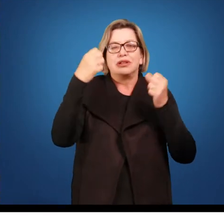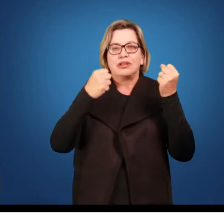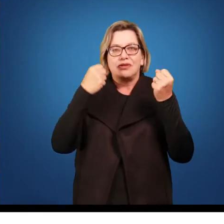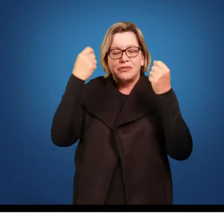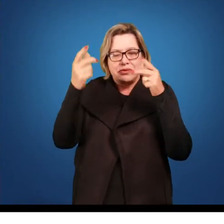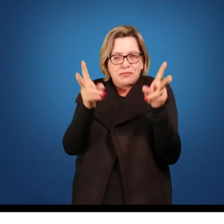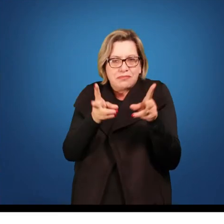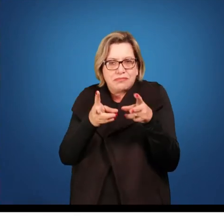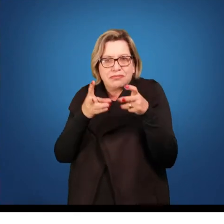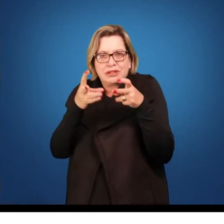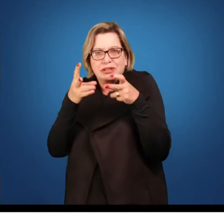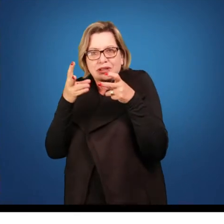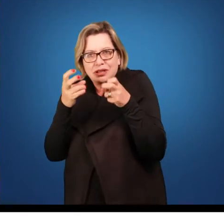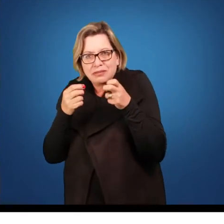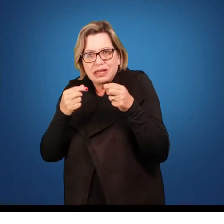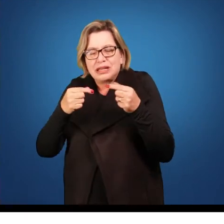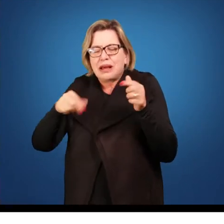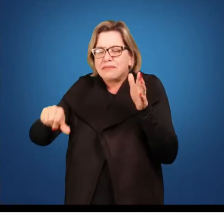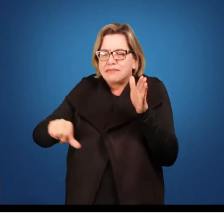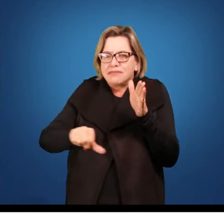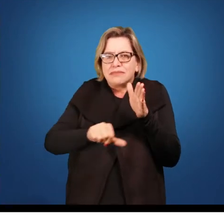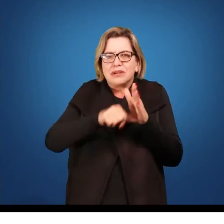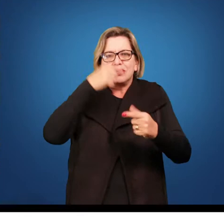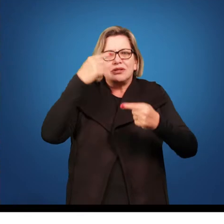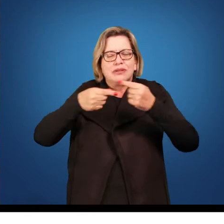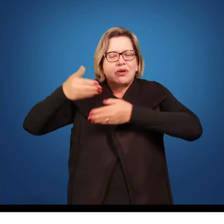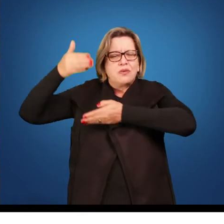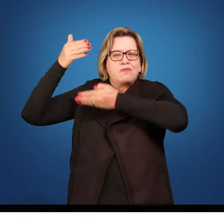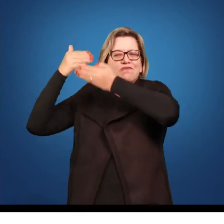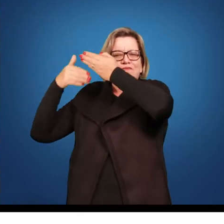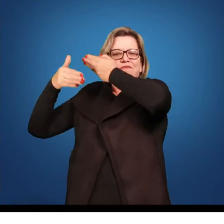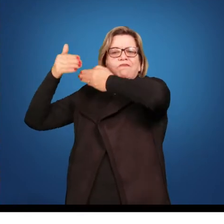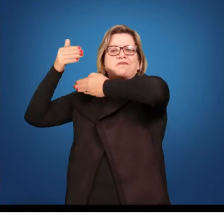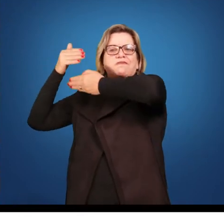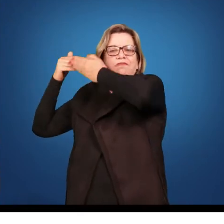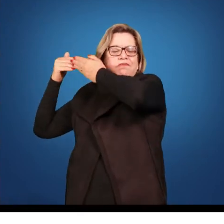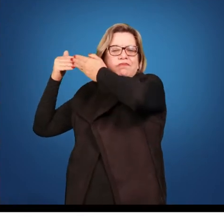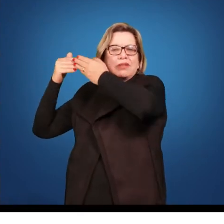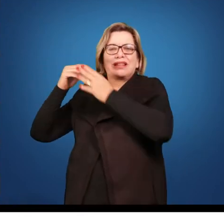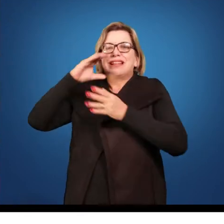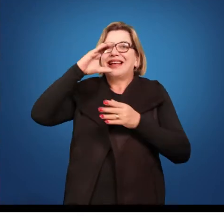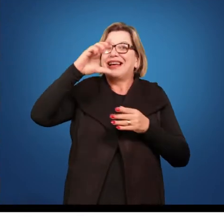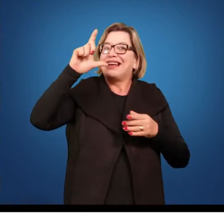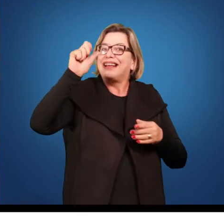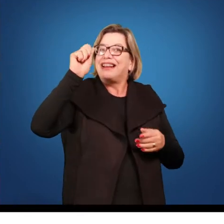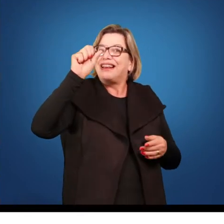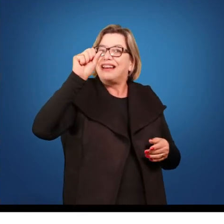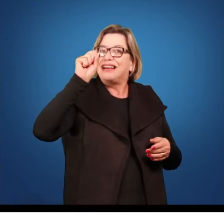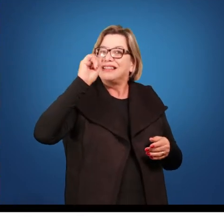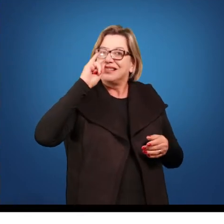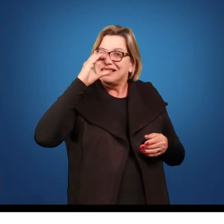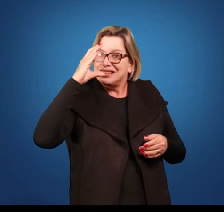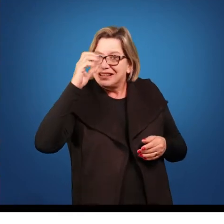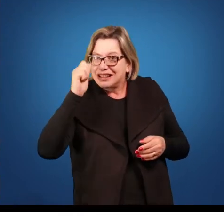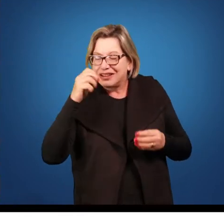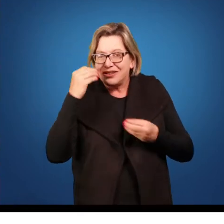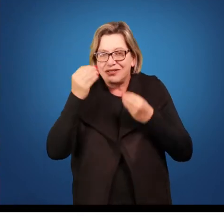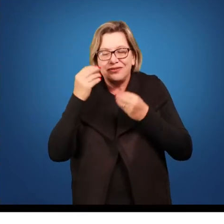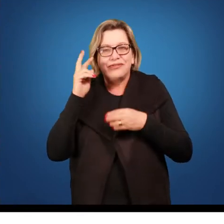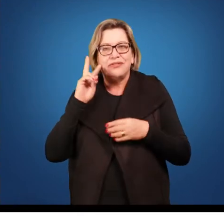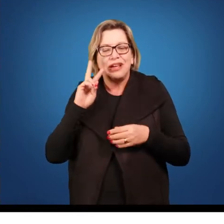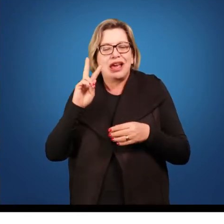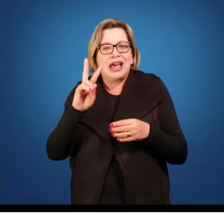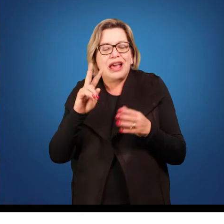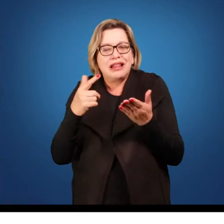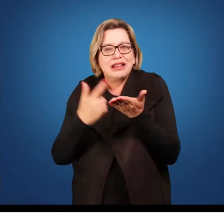se ater à primeira discussão lá na Antiguidade Clássica. A gente vai então se debruçar sobre a República de